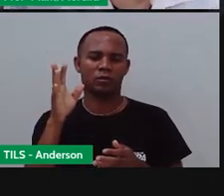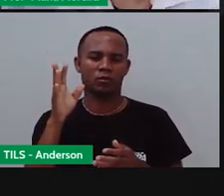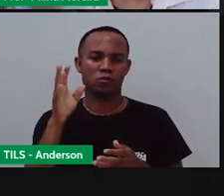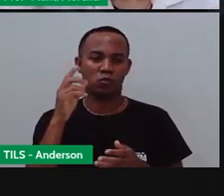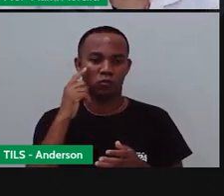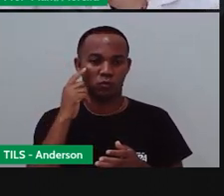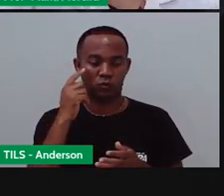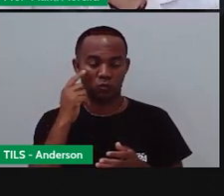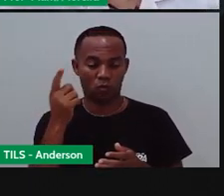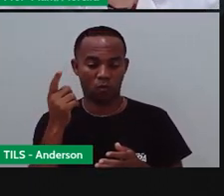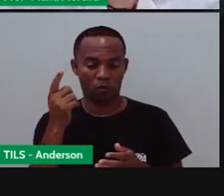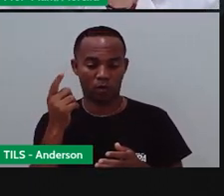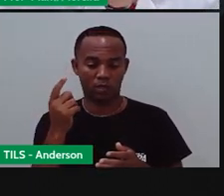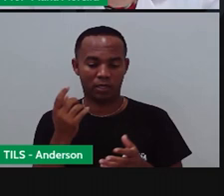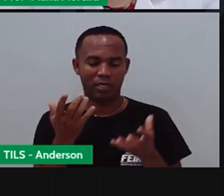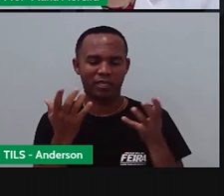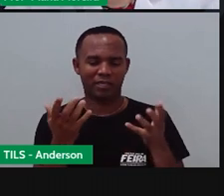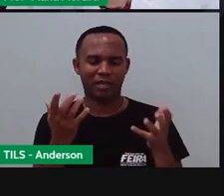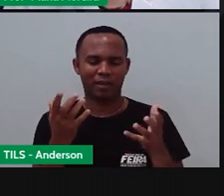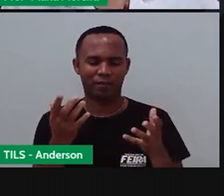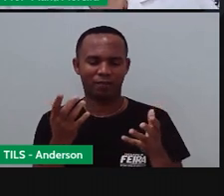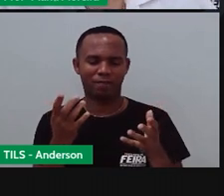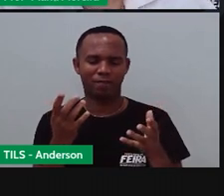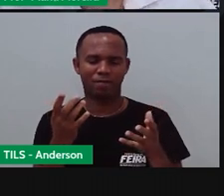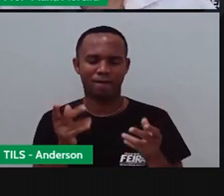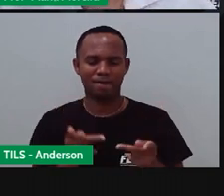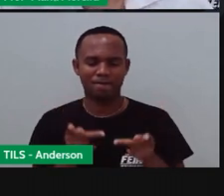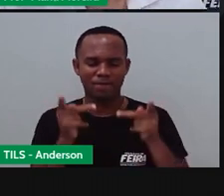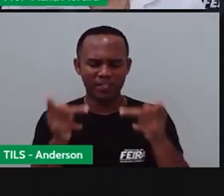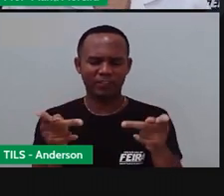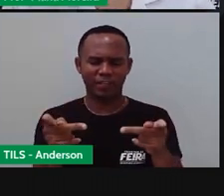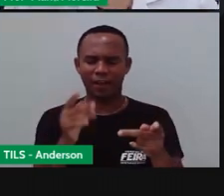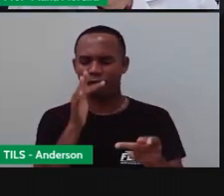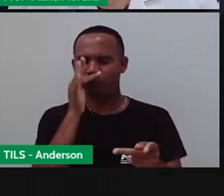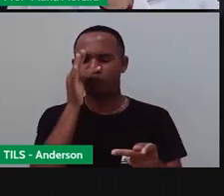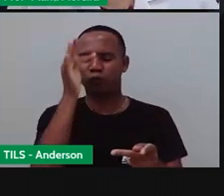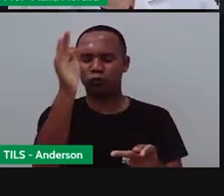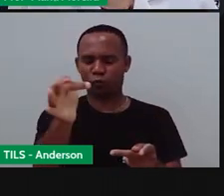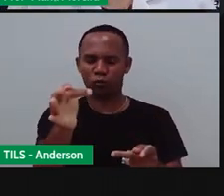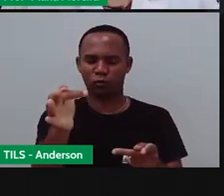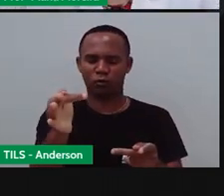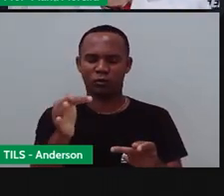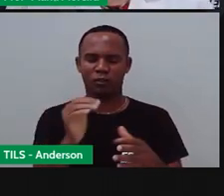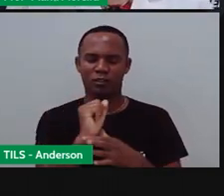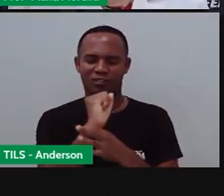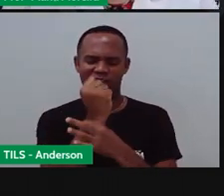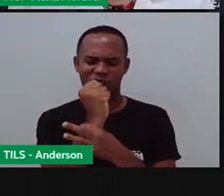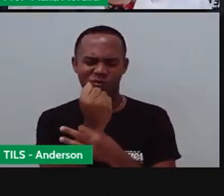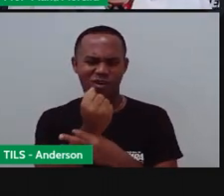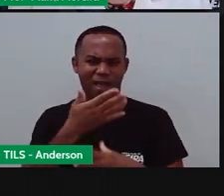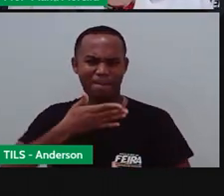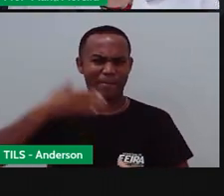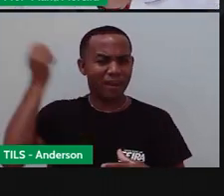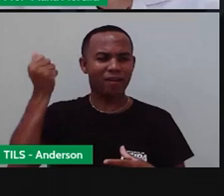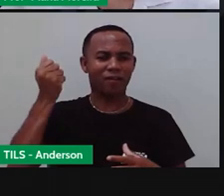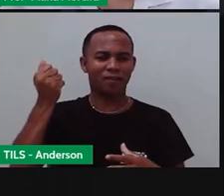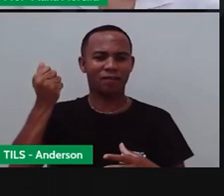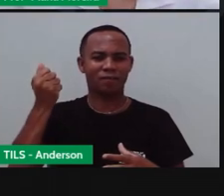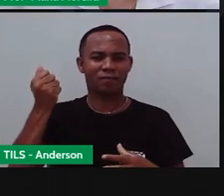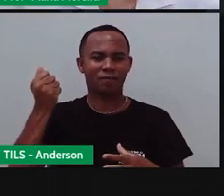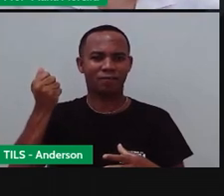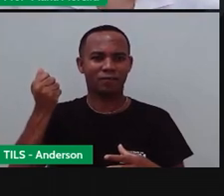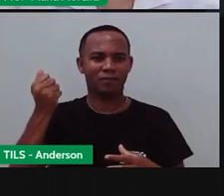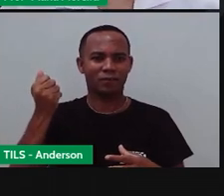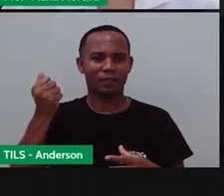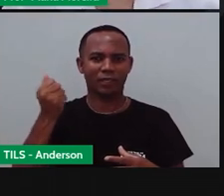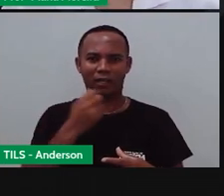janela Eu quero visitar o futuro Anuncia Futuro seguro Megazinzã Ivo Ivo